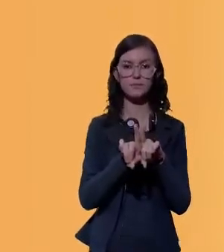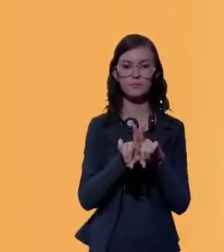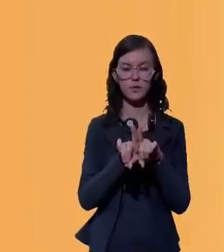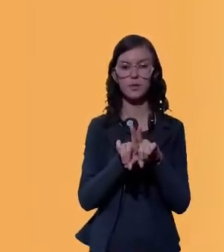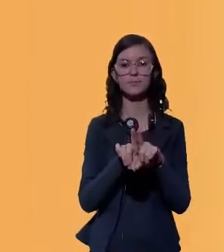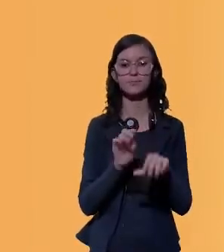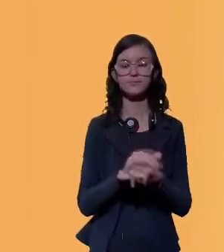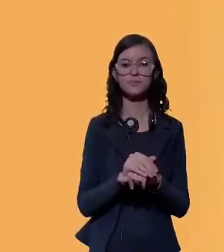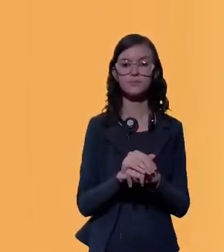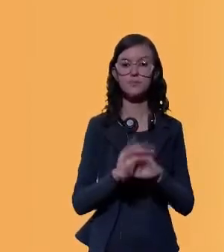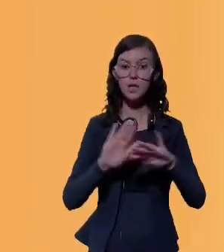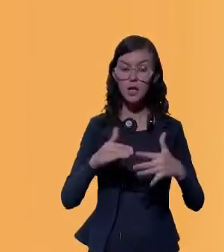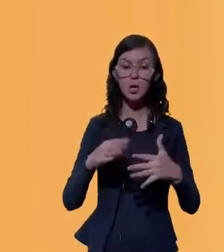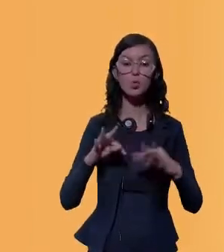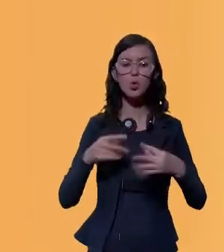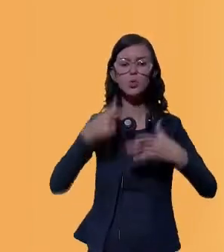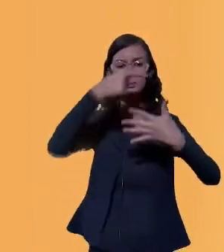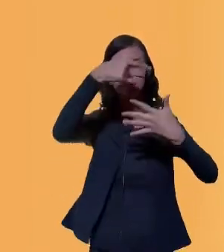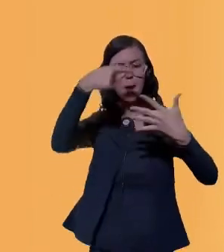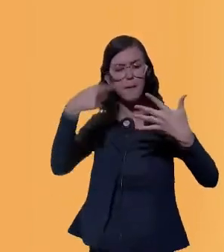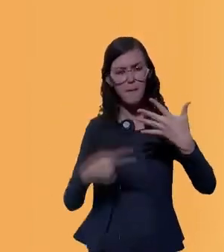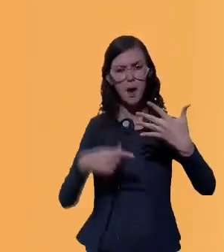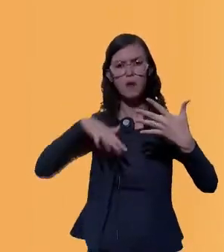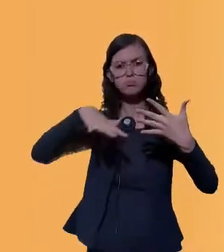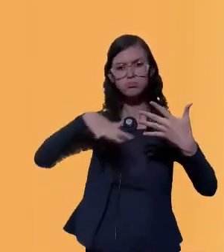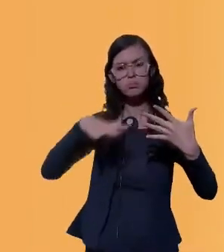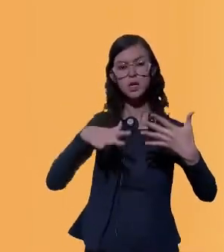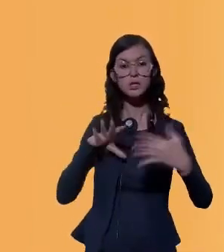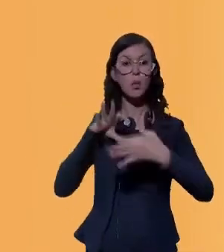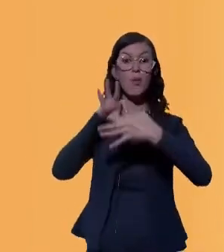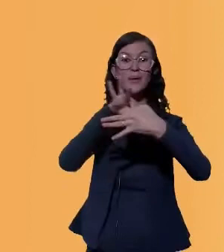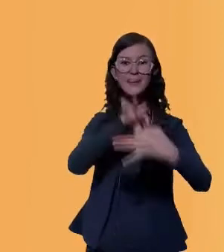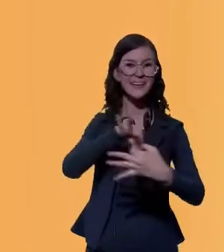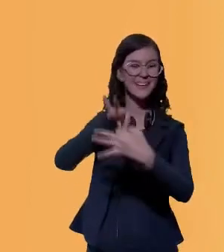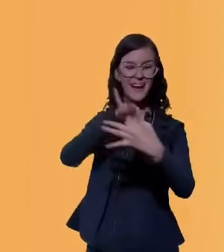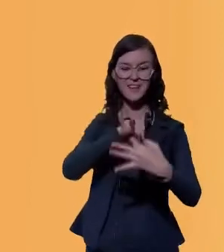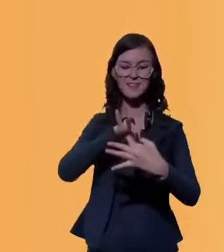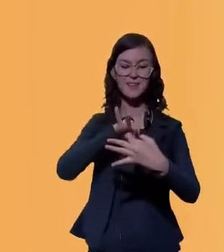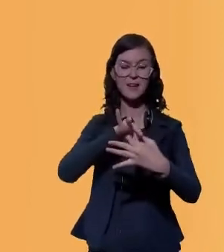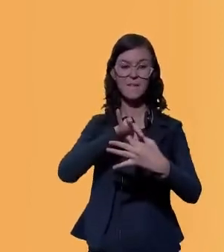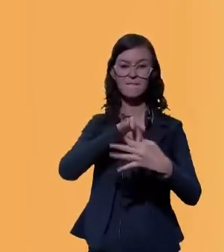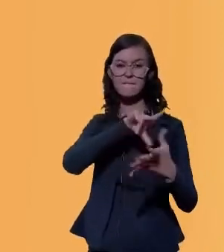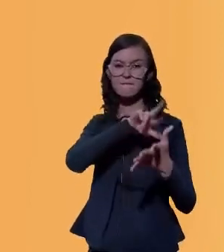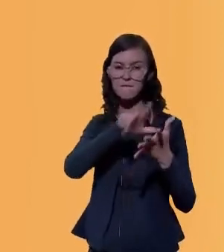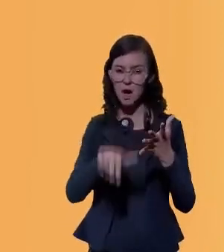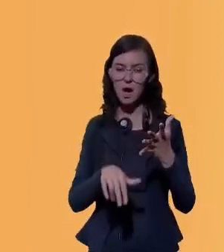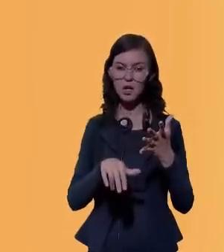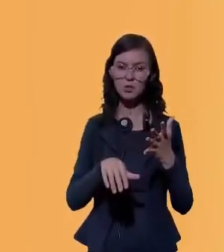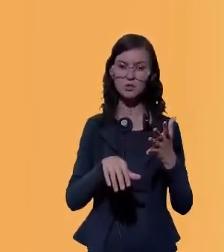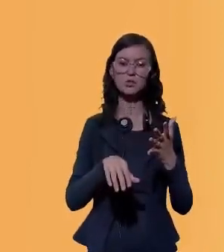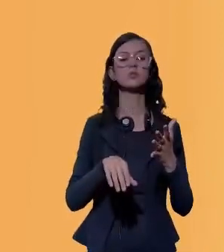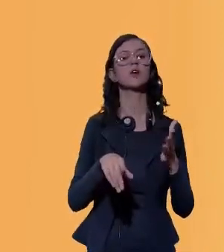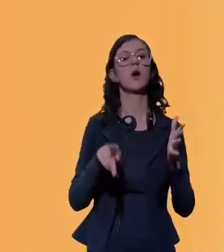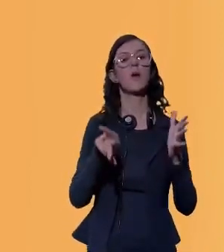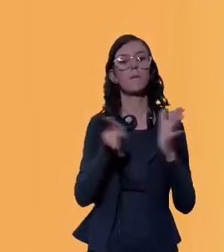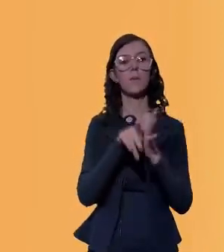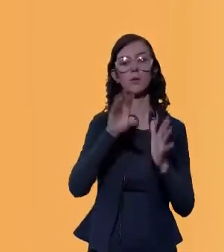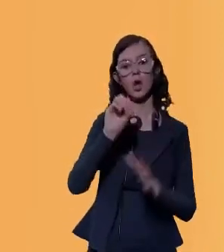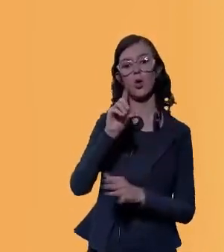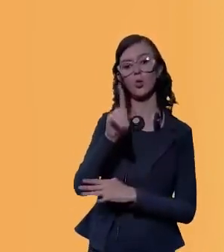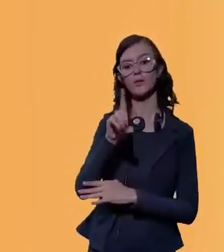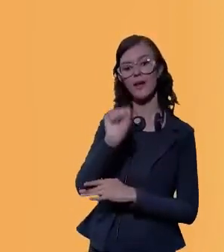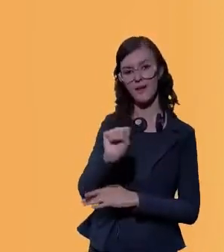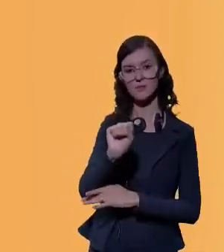agências. Então, todas essas ações estão ligadas diretamente ou indiretamente a vários itens das ODS, aos 17